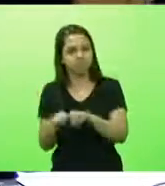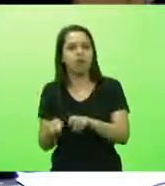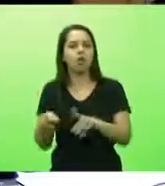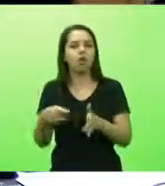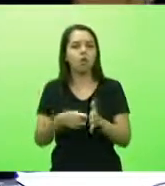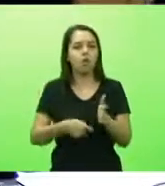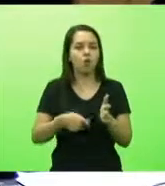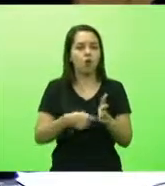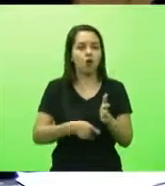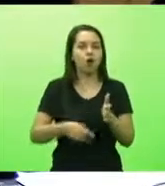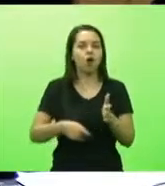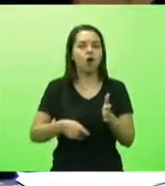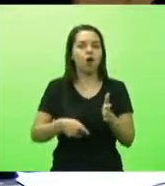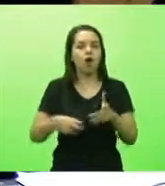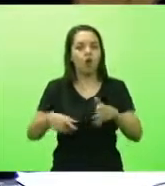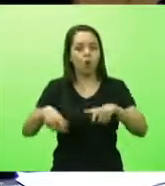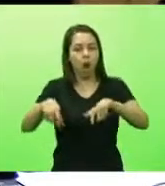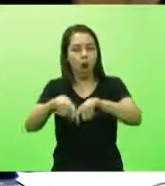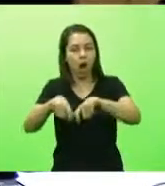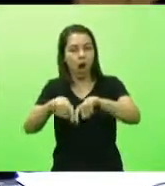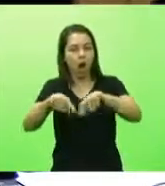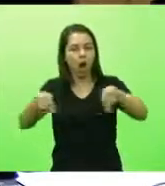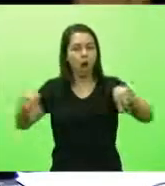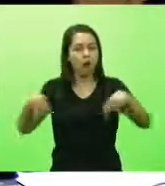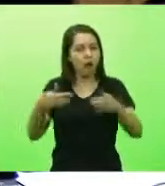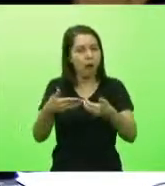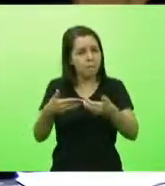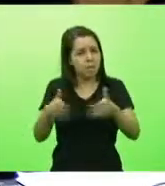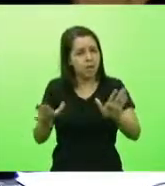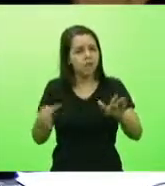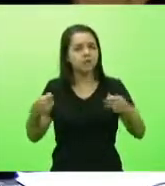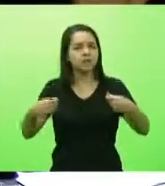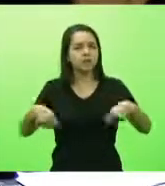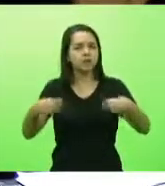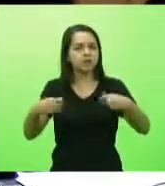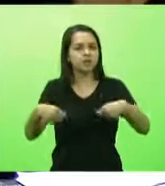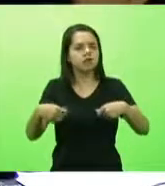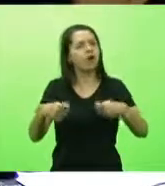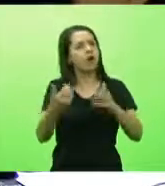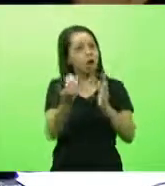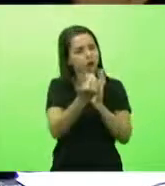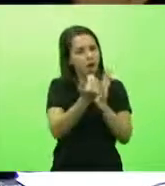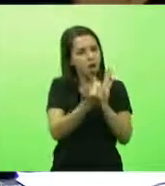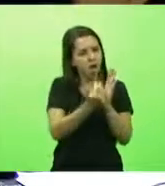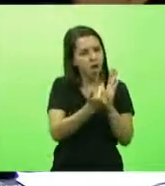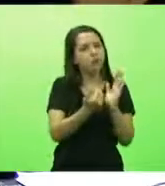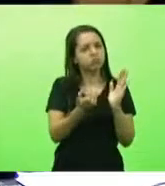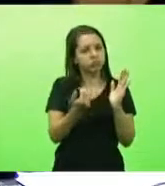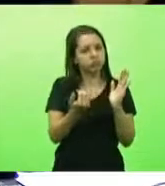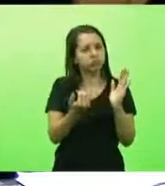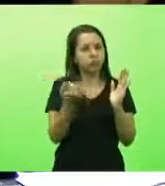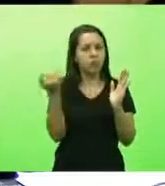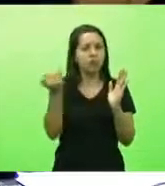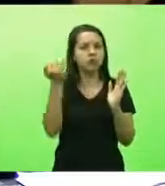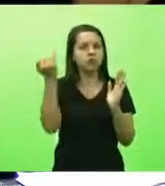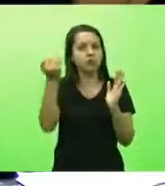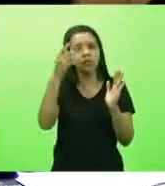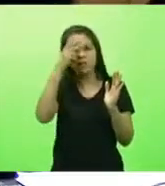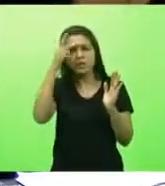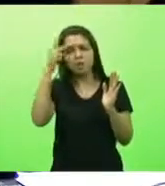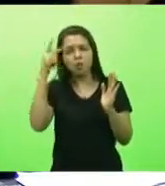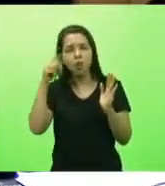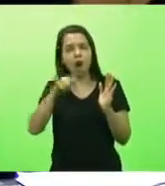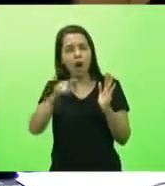as quadras com regras, com decisões importantes, para que as pessoas possam voltar a ter a sua